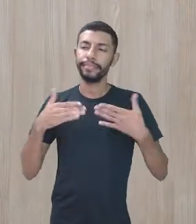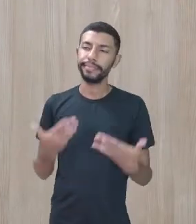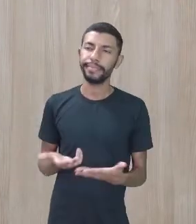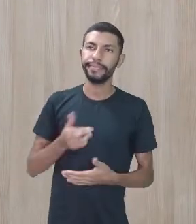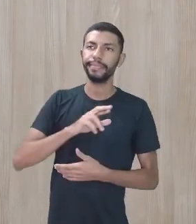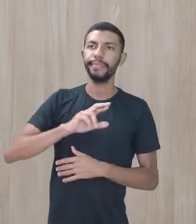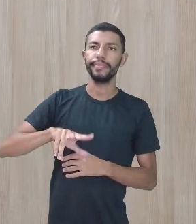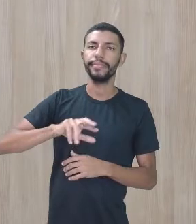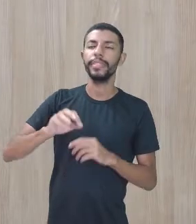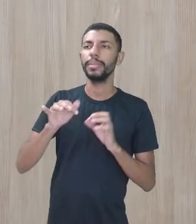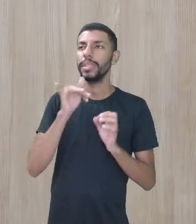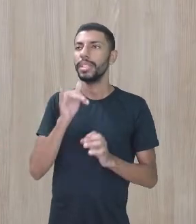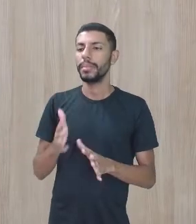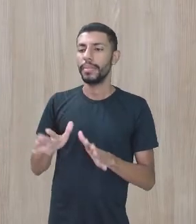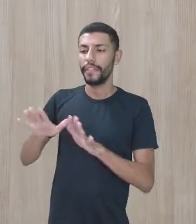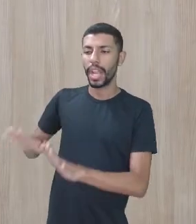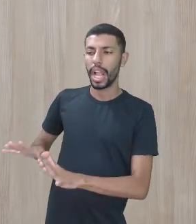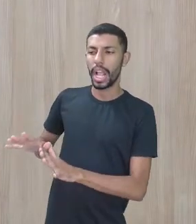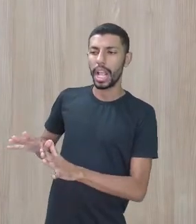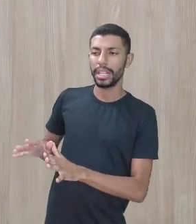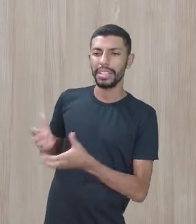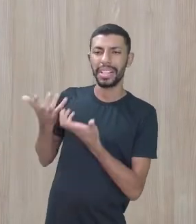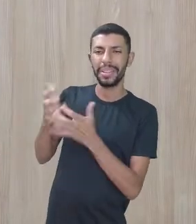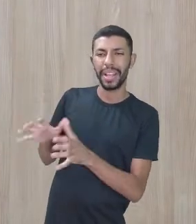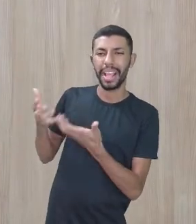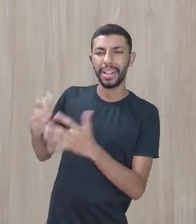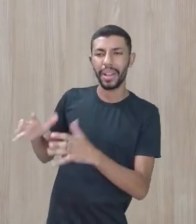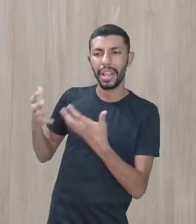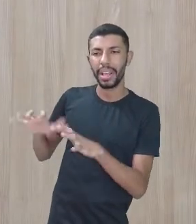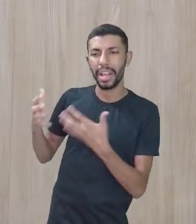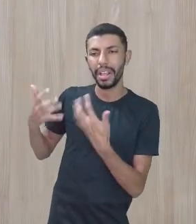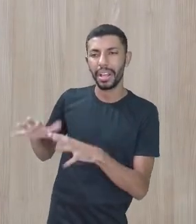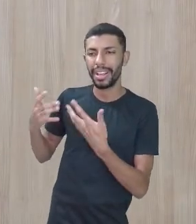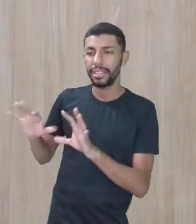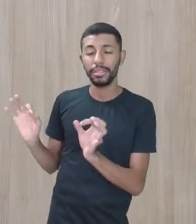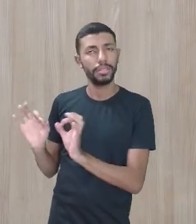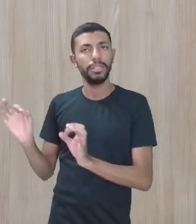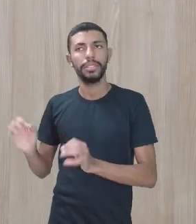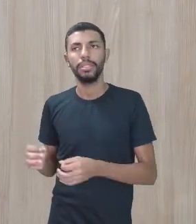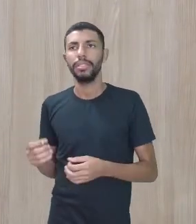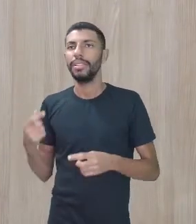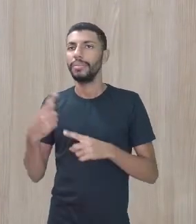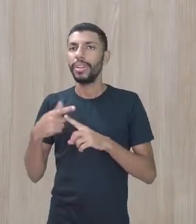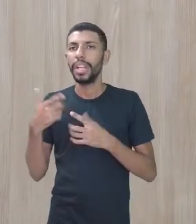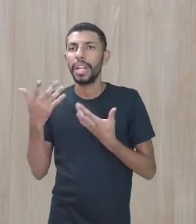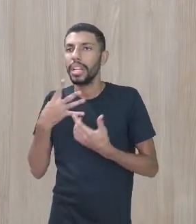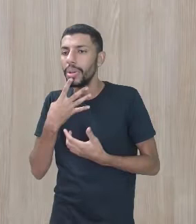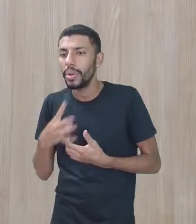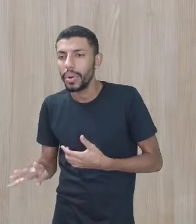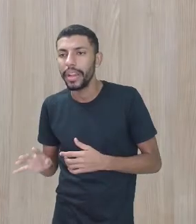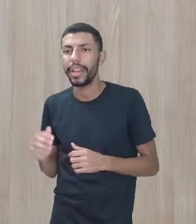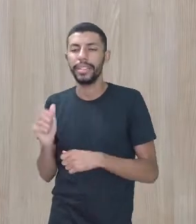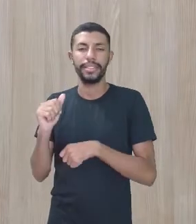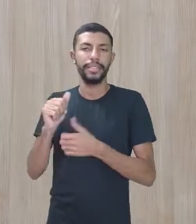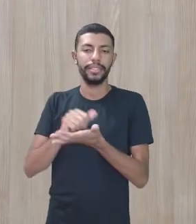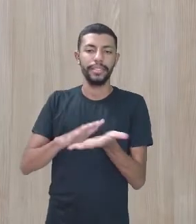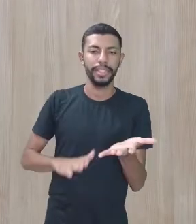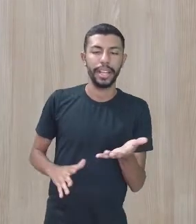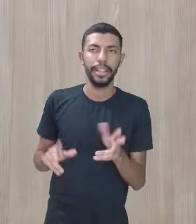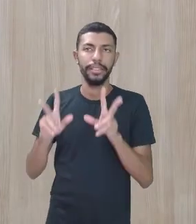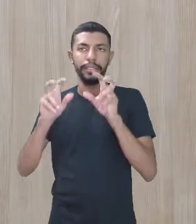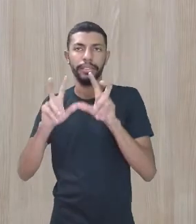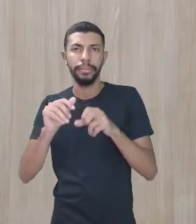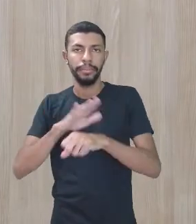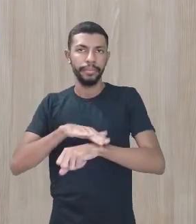ficar se negando a participar, porque não conhece daquela atividade, do assunto, daquele